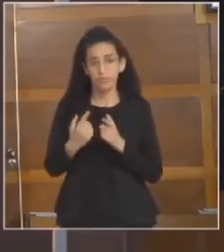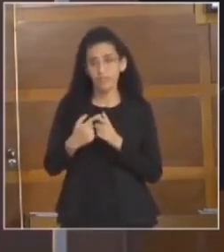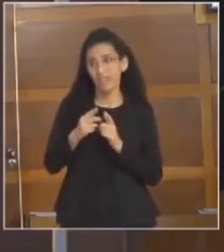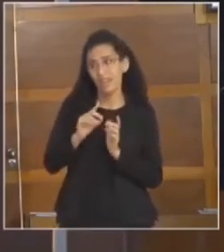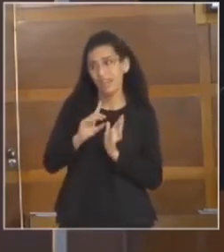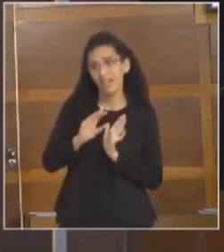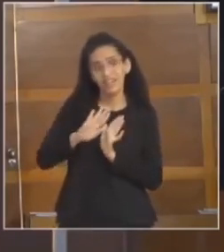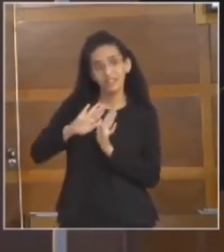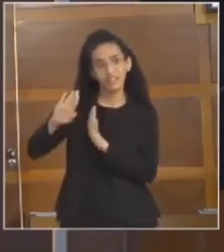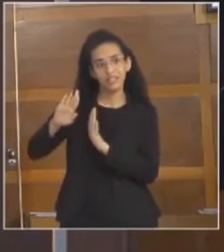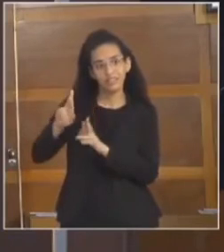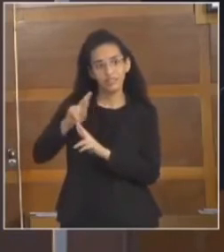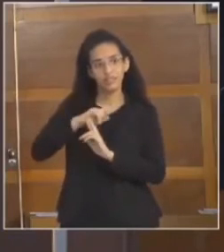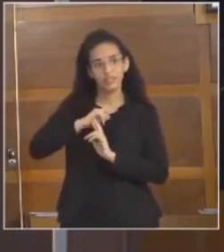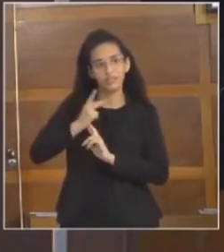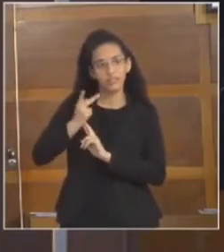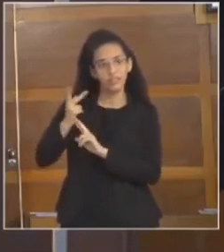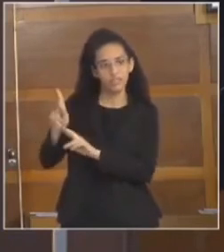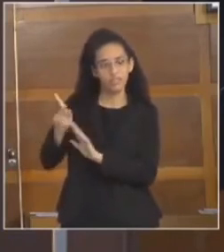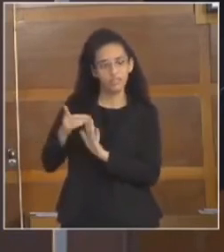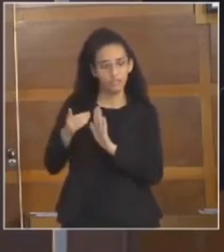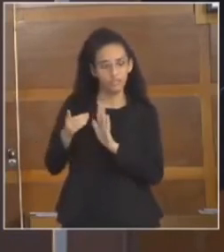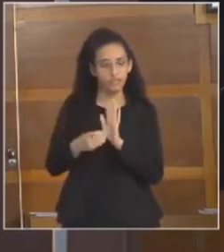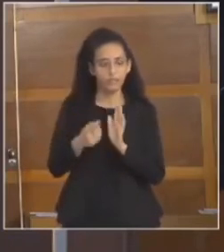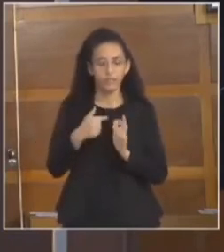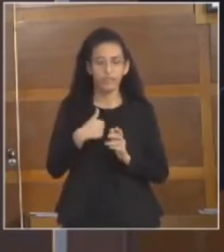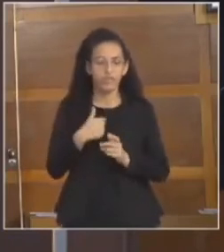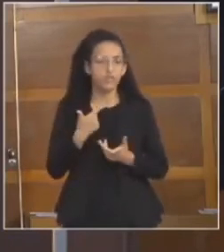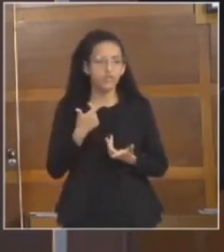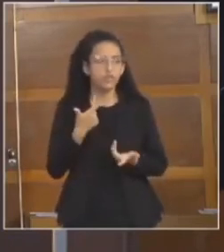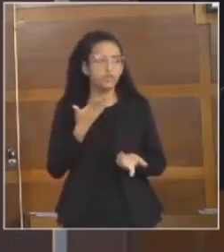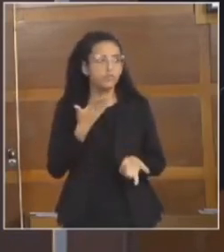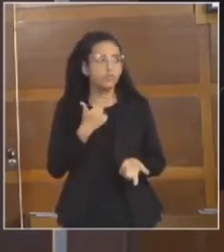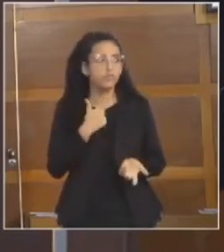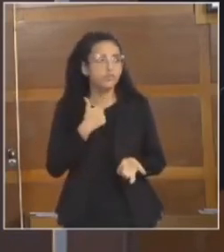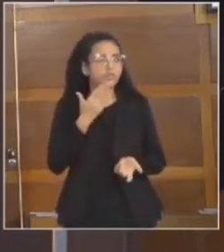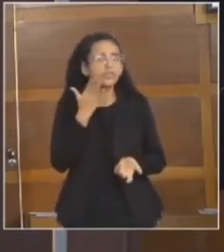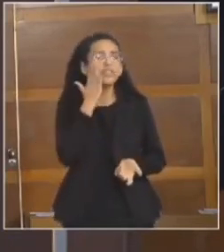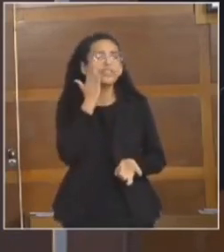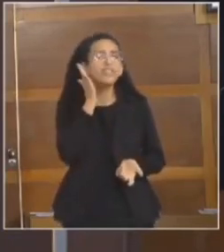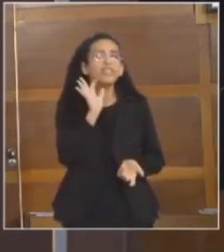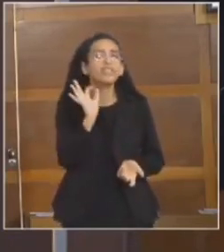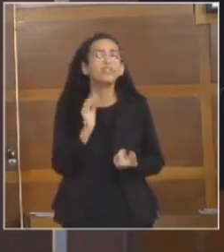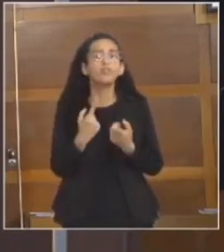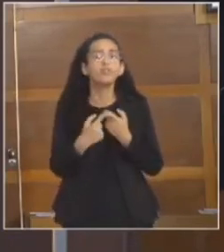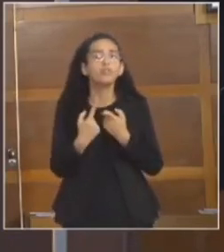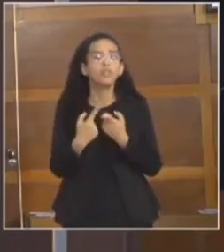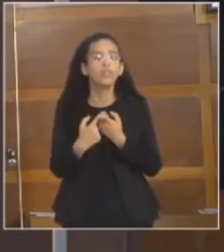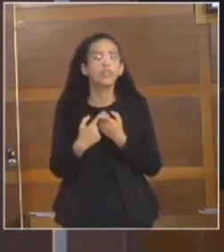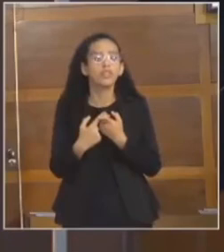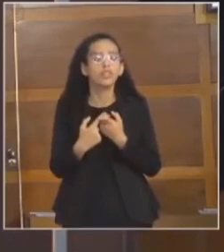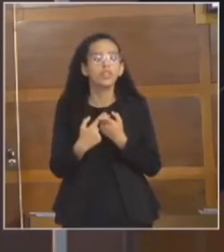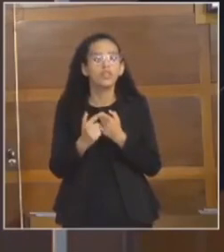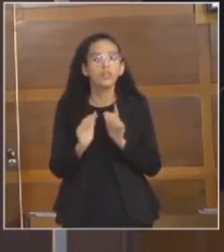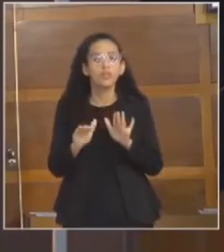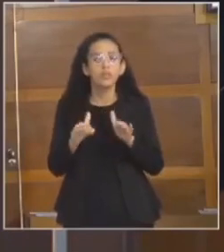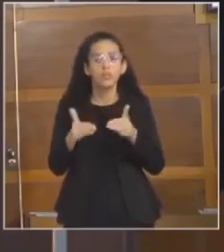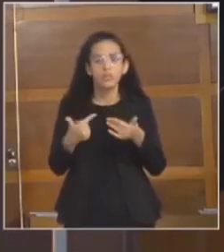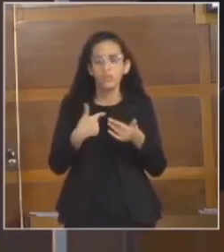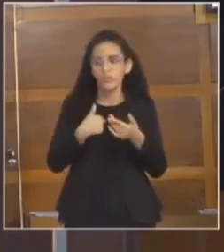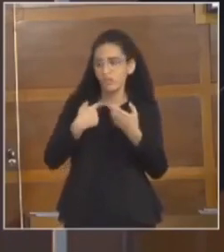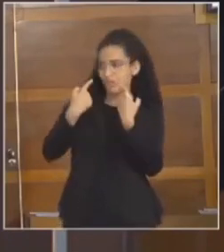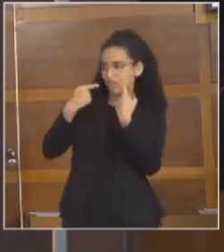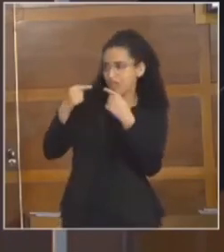dele, inclusive, regulamentar e fazer esse decreto. Então, não consigo entender e vislumbrar o motivo pelo qual, quando eu